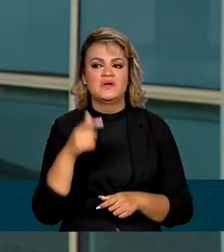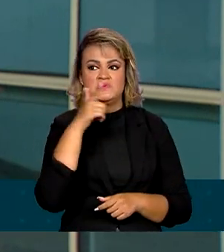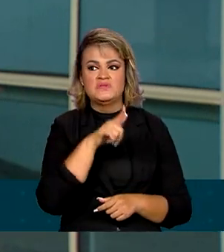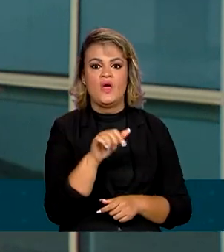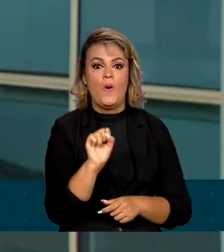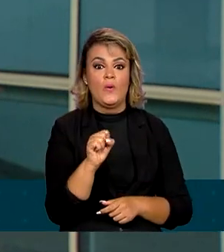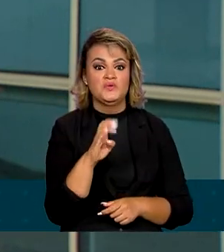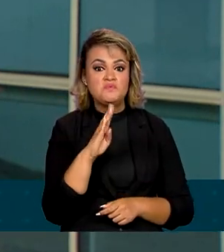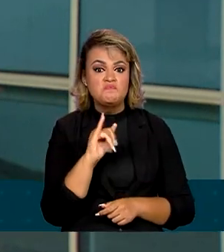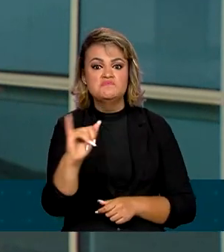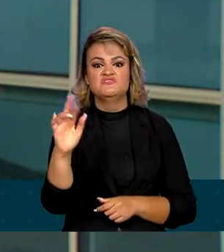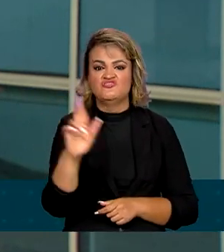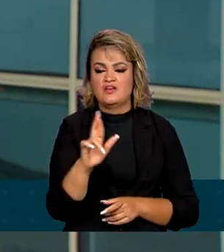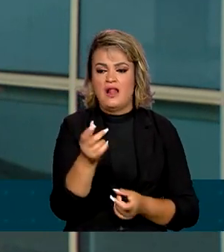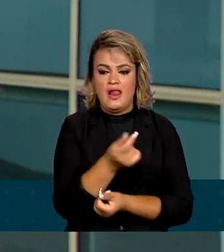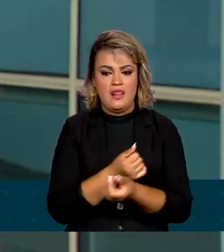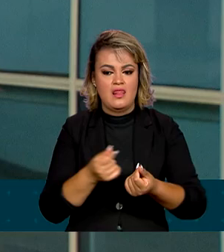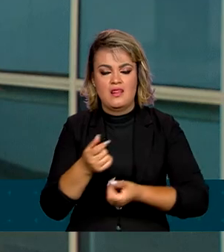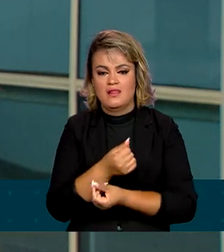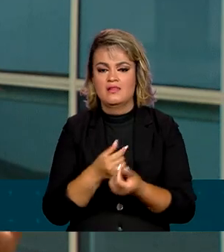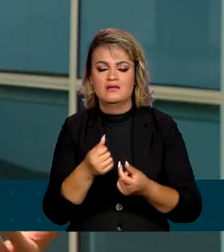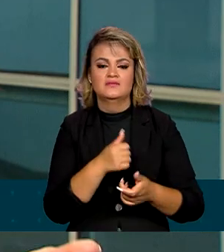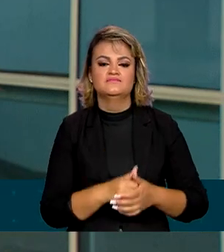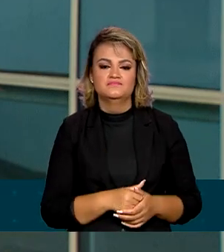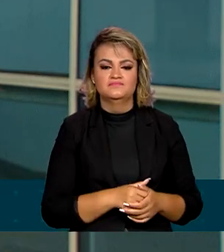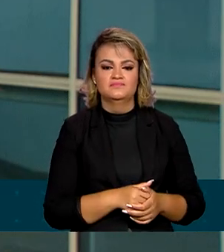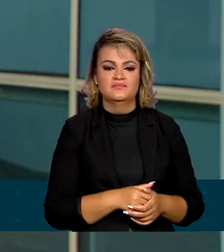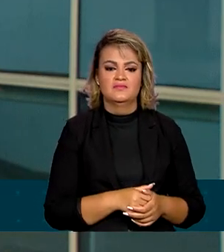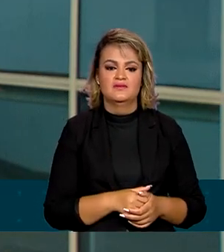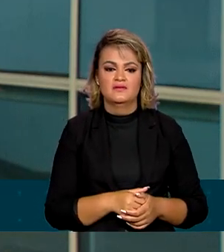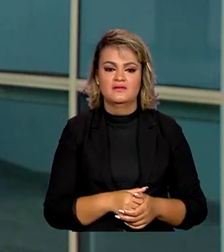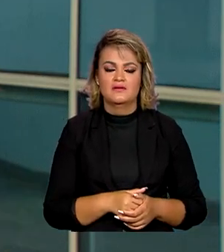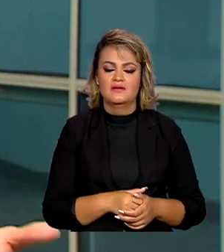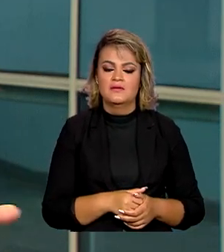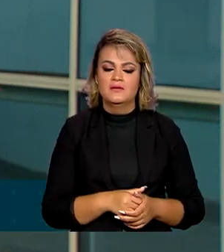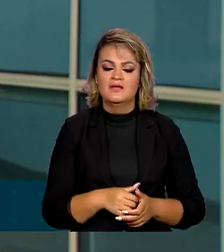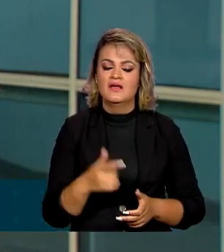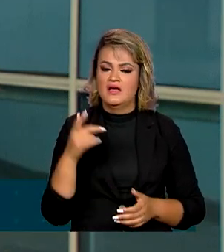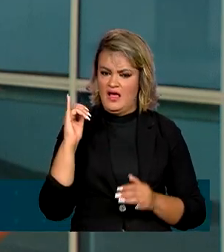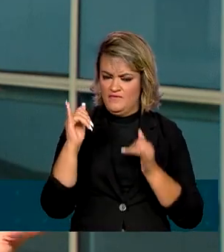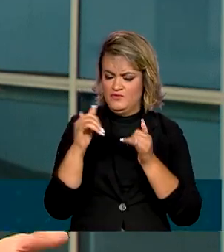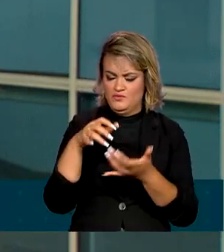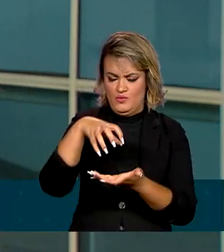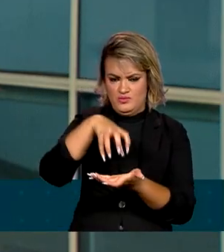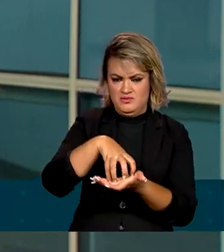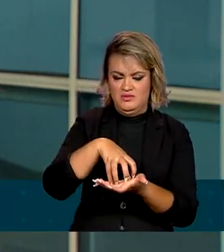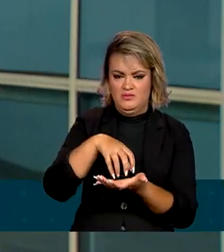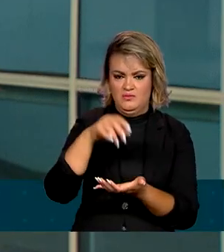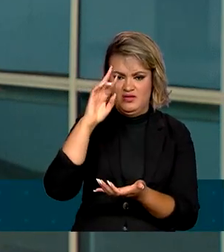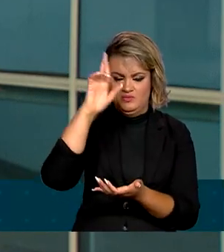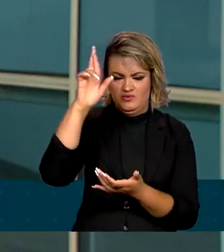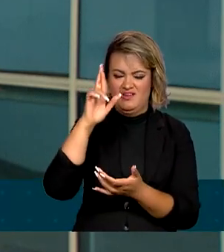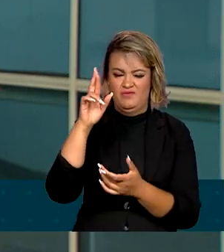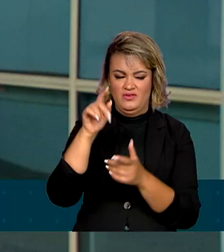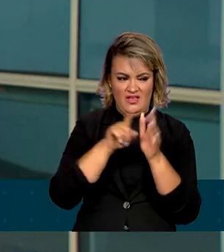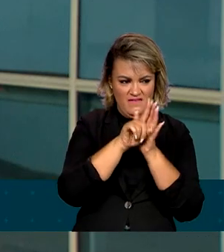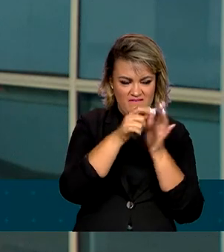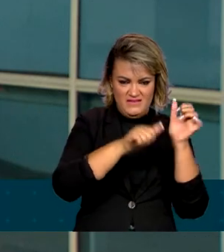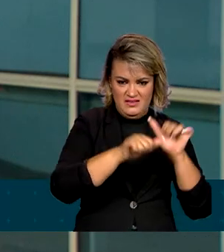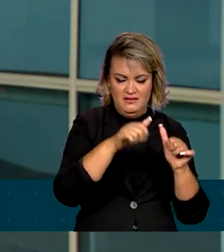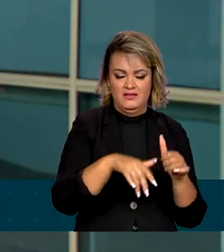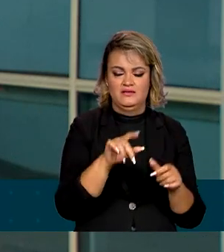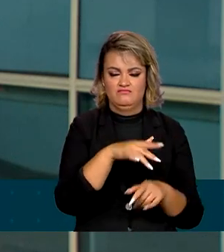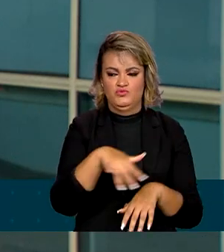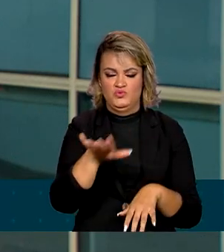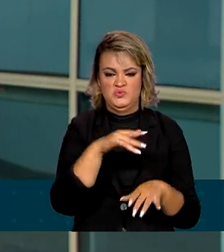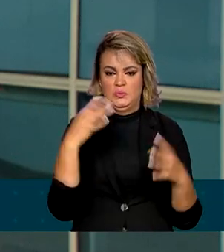de reais durante o carnaval, segundo a Confederação Nacional do Comércio de Bens, Serviços e Turismo. O Ministério do Turismo